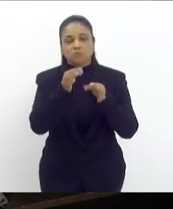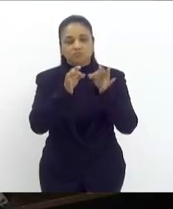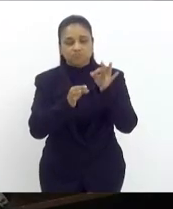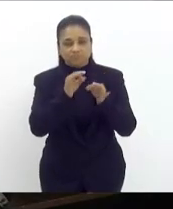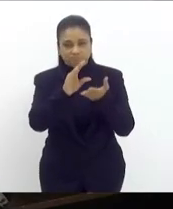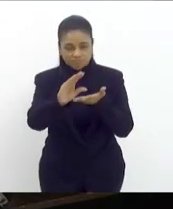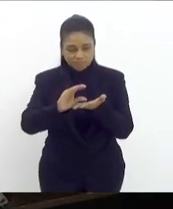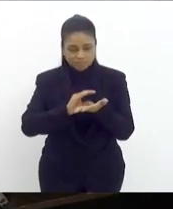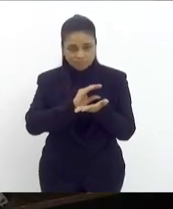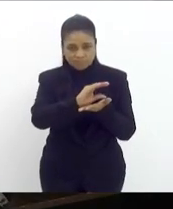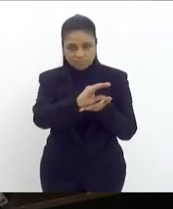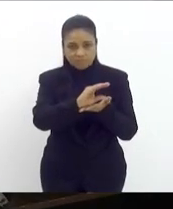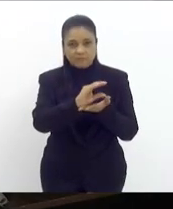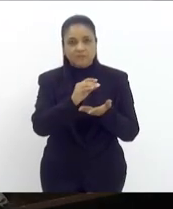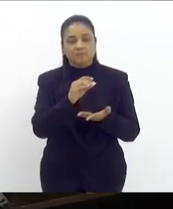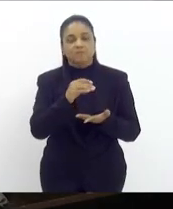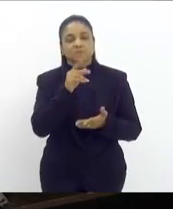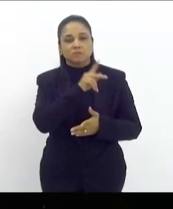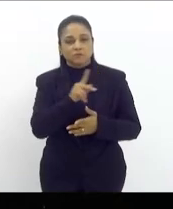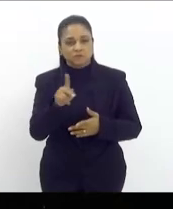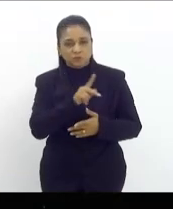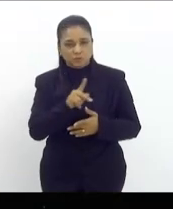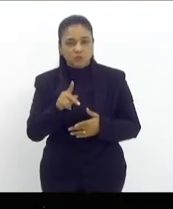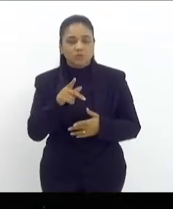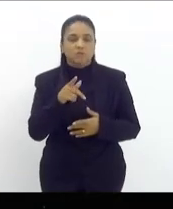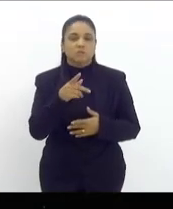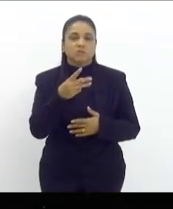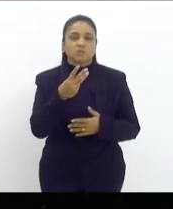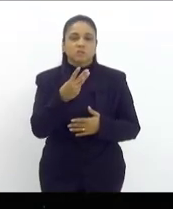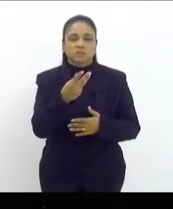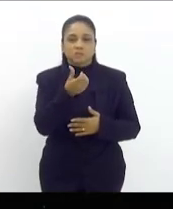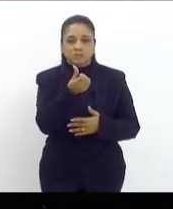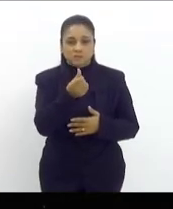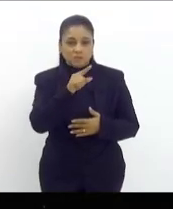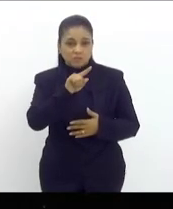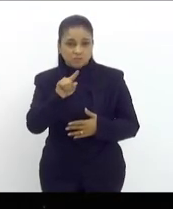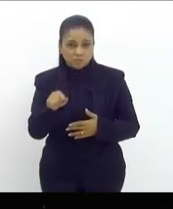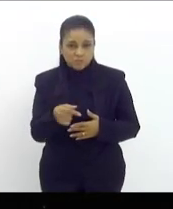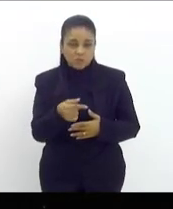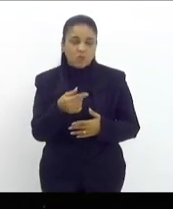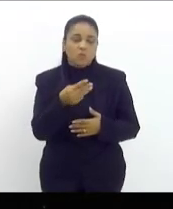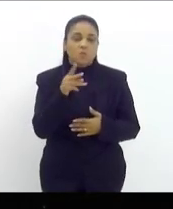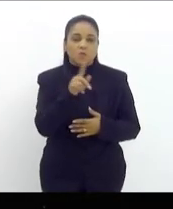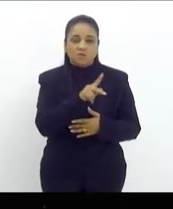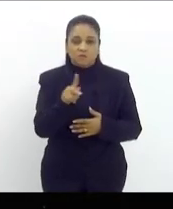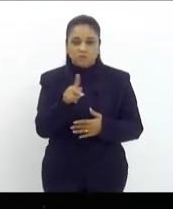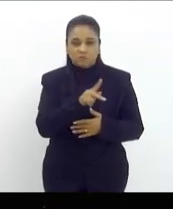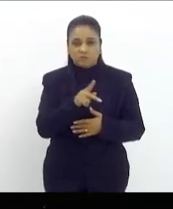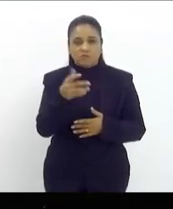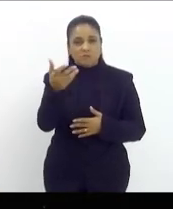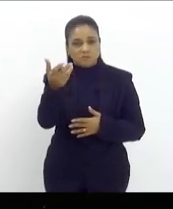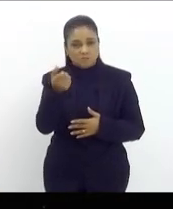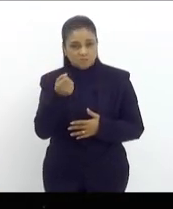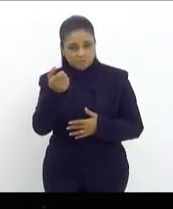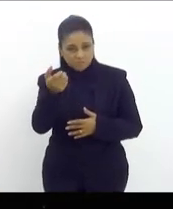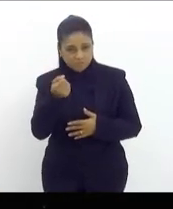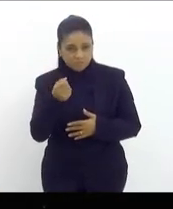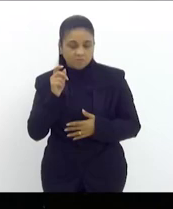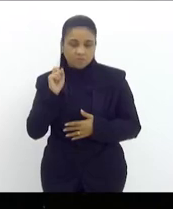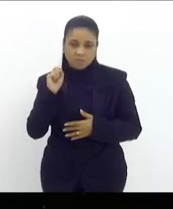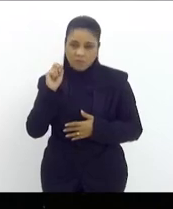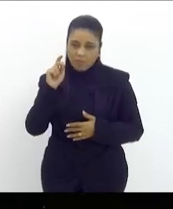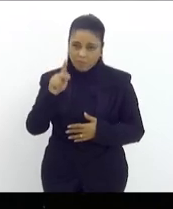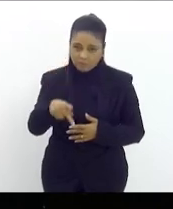mil professores da ativa aposentados e pensionistas então a primeira coisa que eu trago aqui esse questionamento